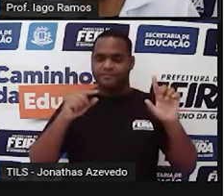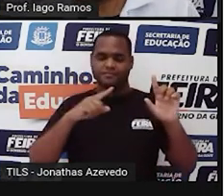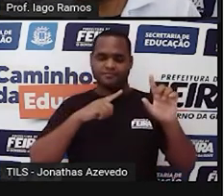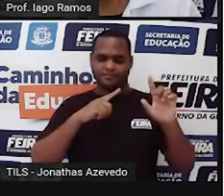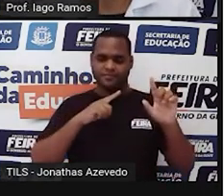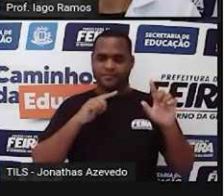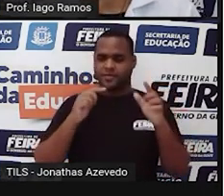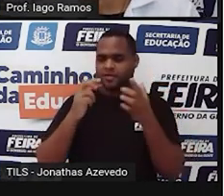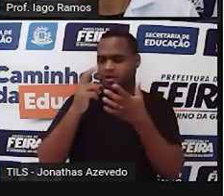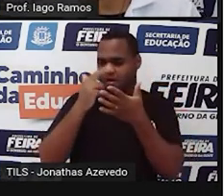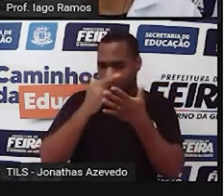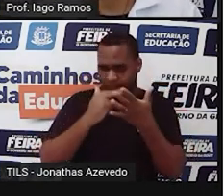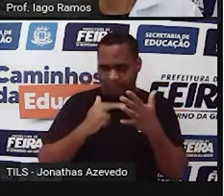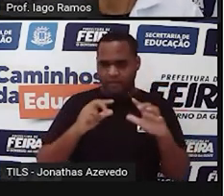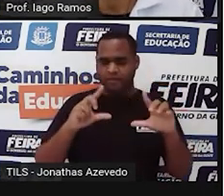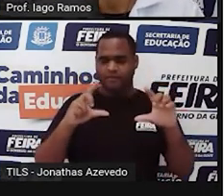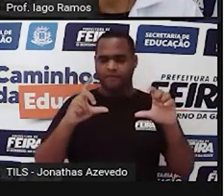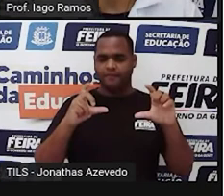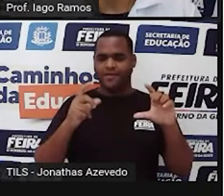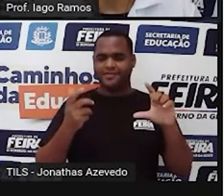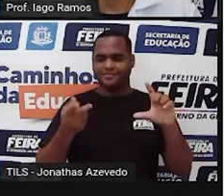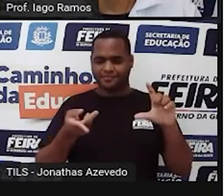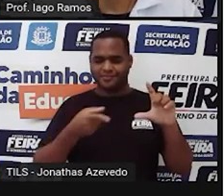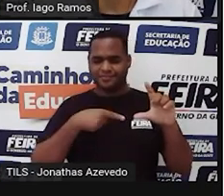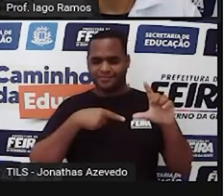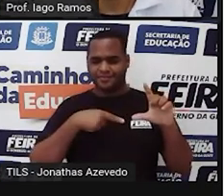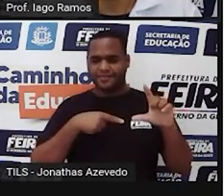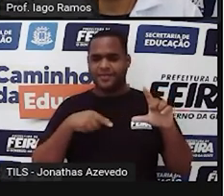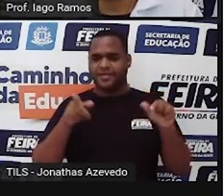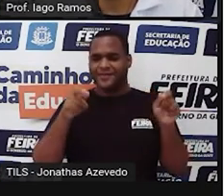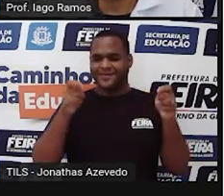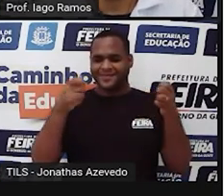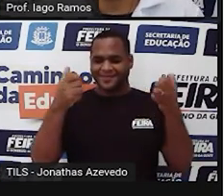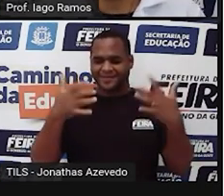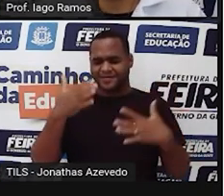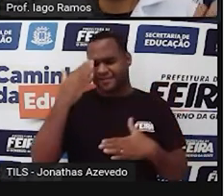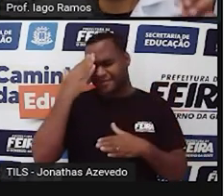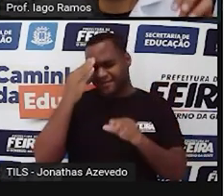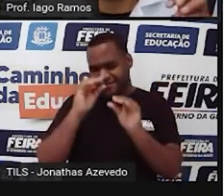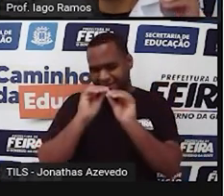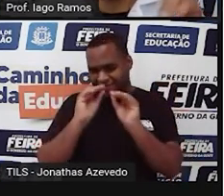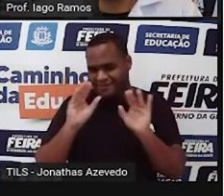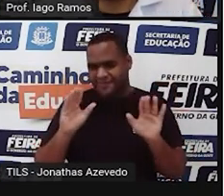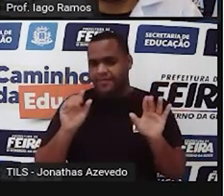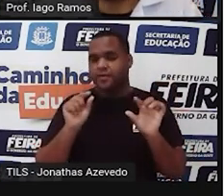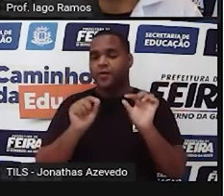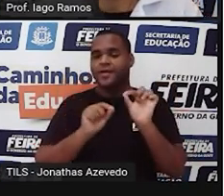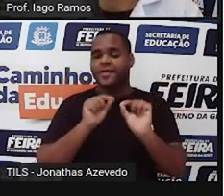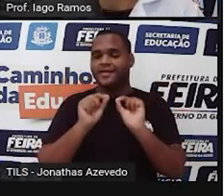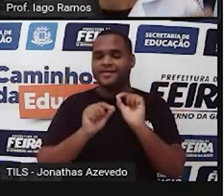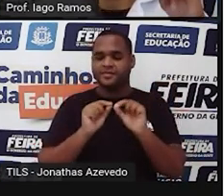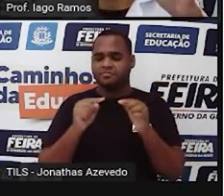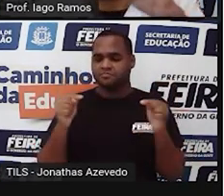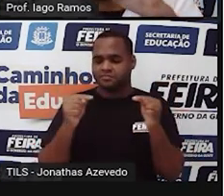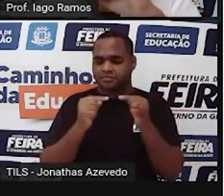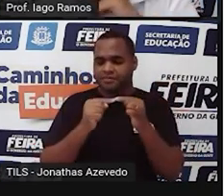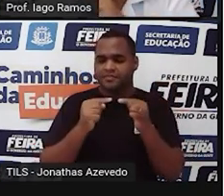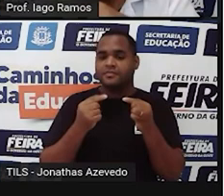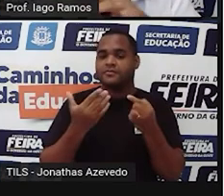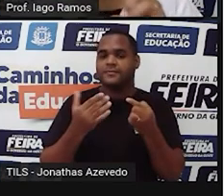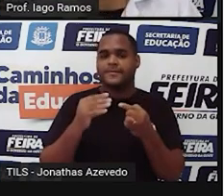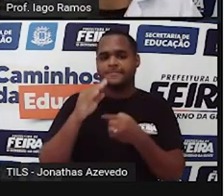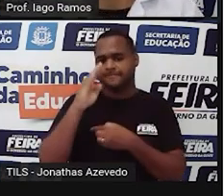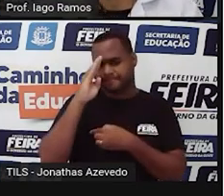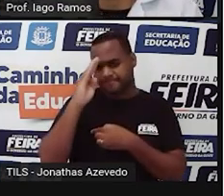ter uma imagem, certo? E aí, a gente precisa descobrir qual é a unidade mais adequada para aquele